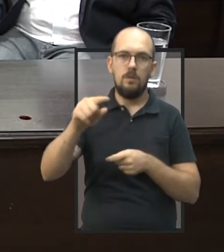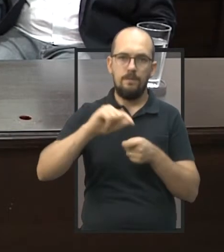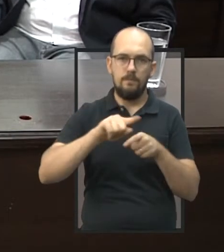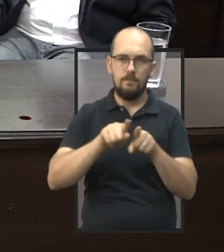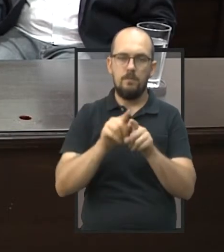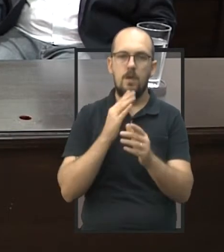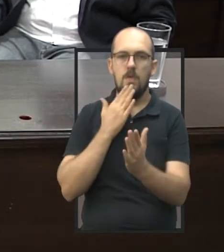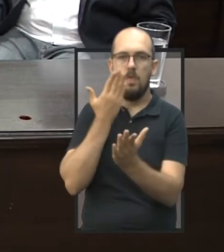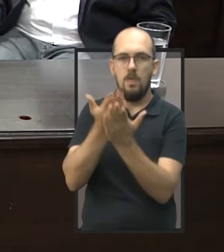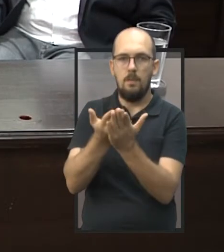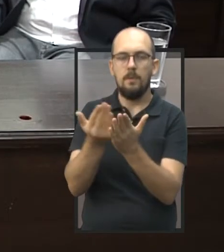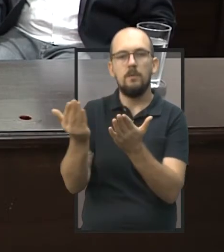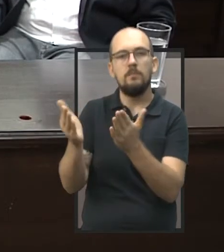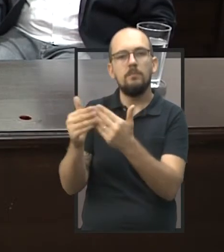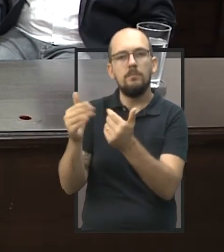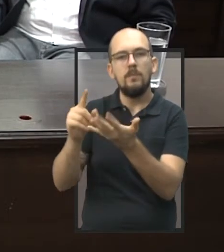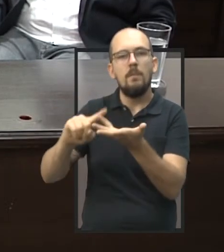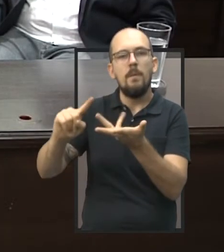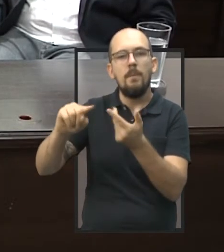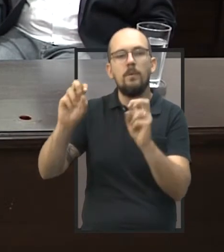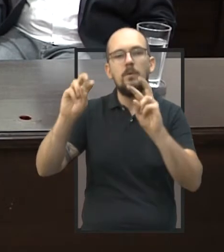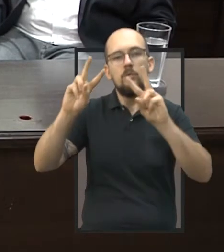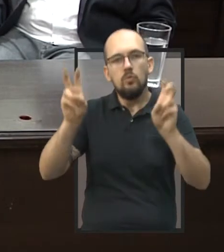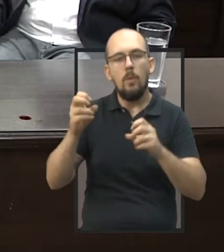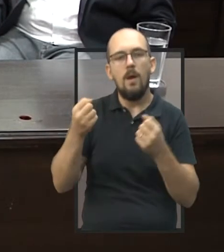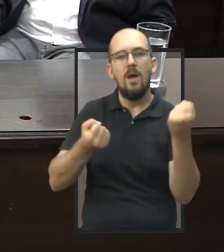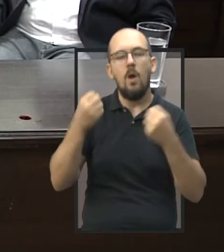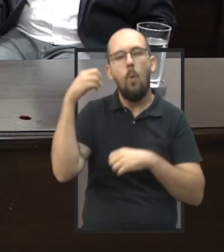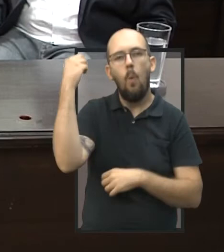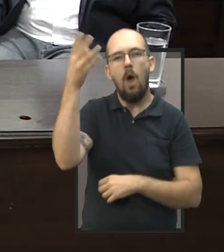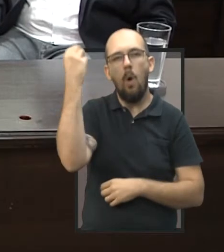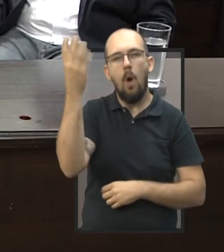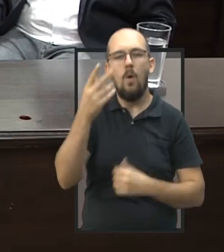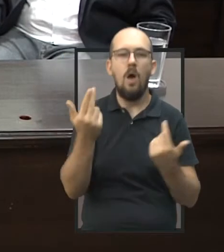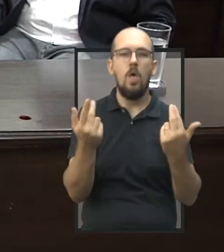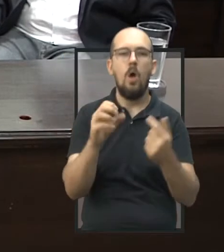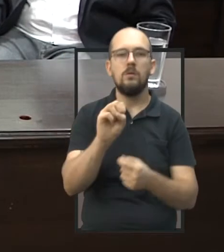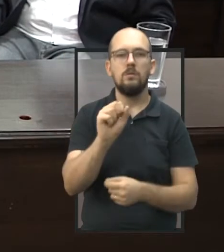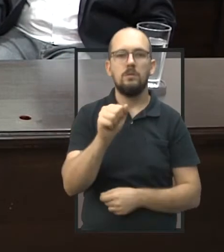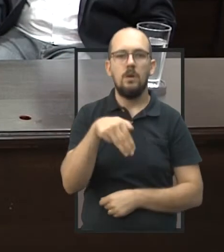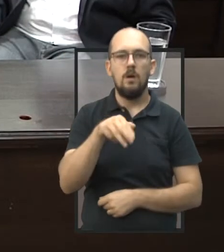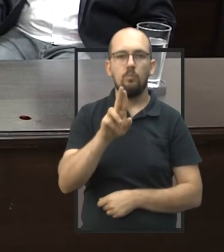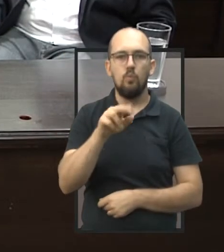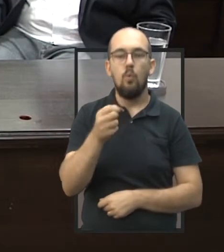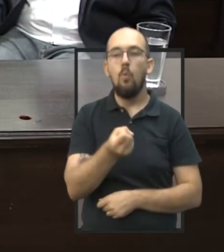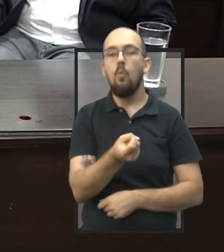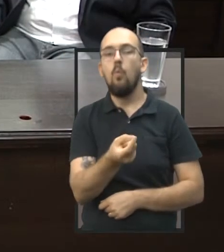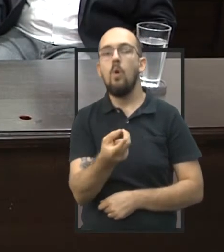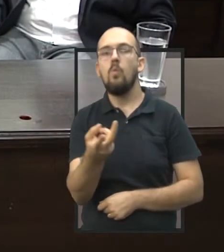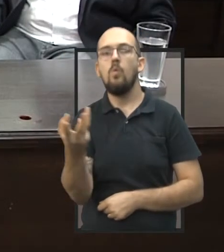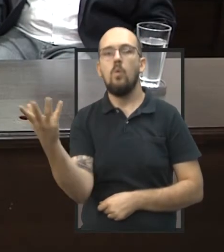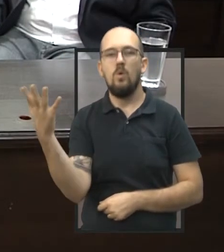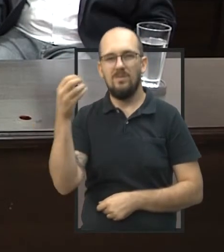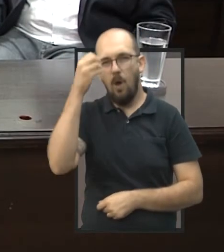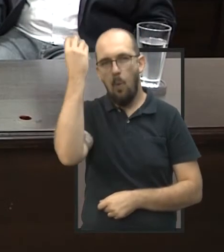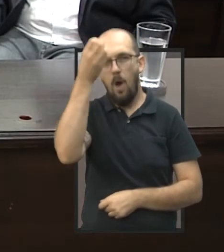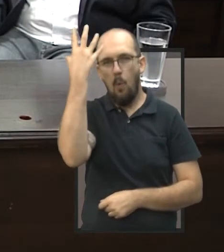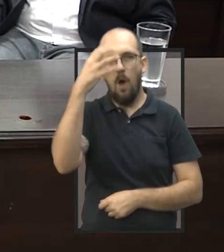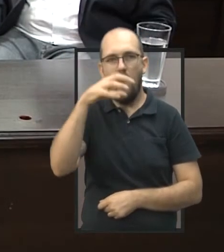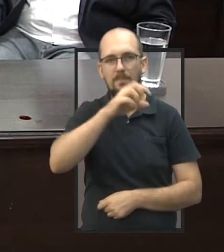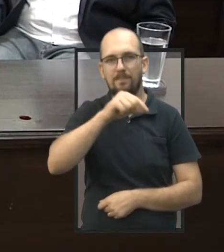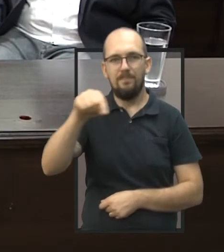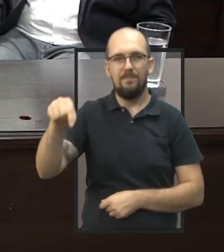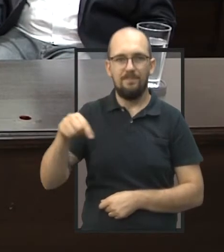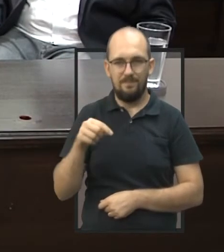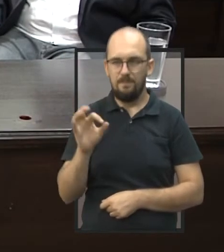informações acerca das ambulâncias tipo SAMU que o município possui. Gostaria que o senhor explicasse